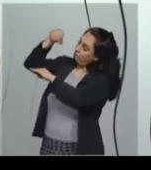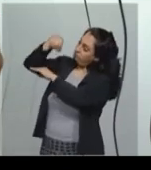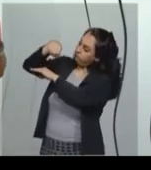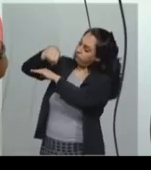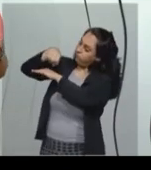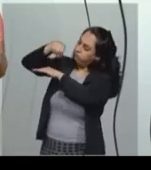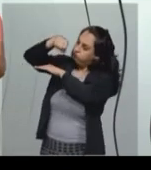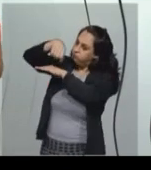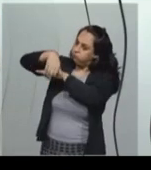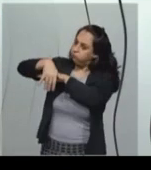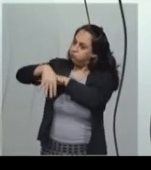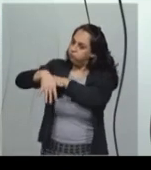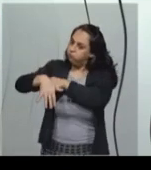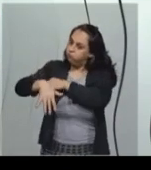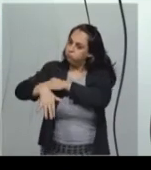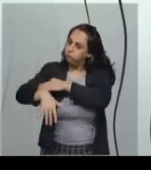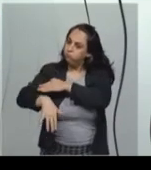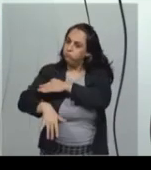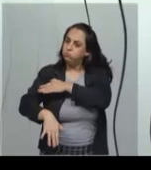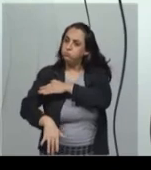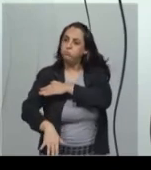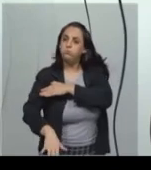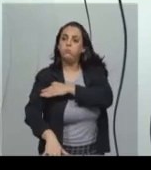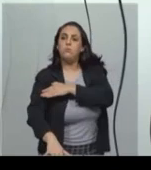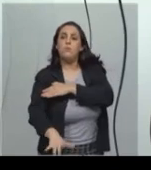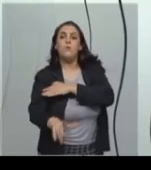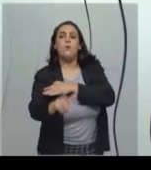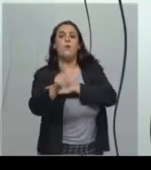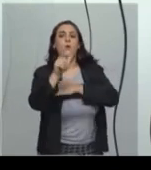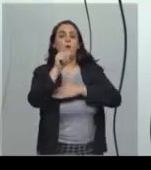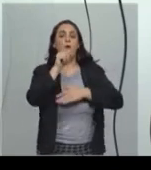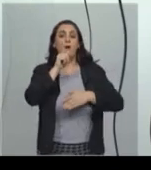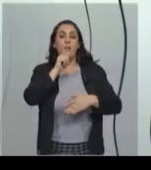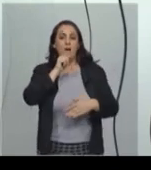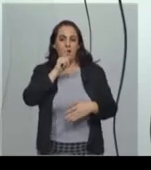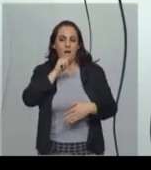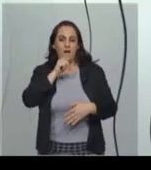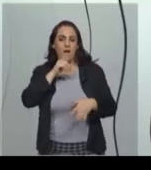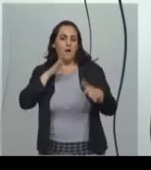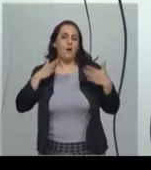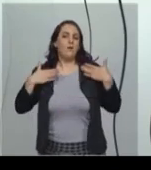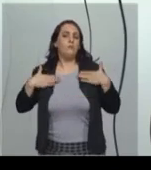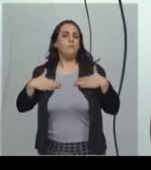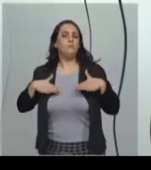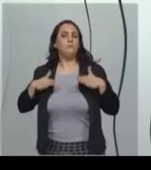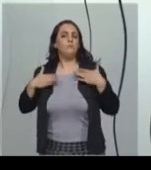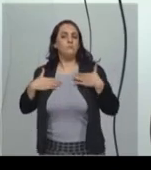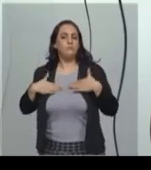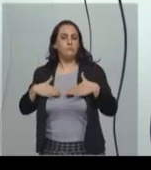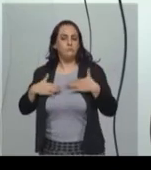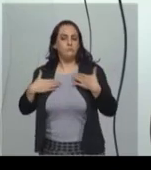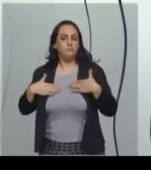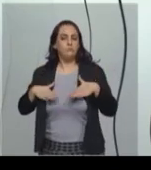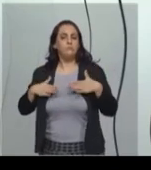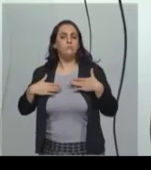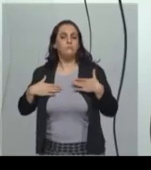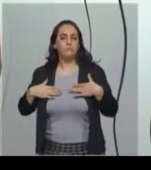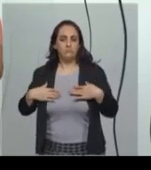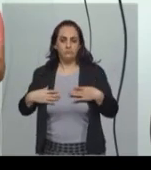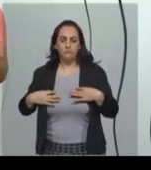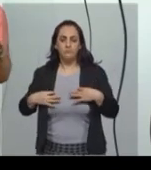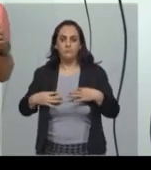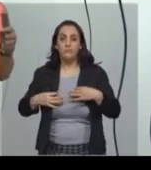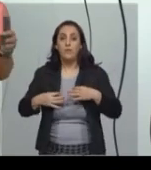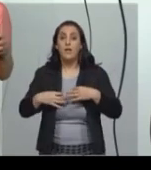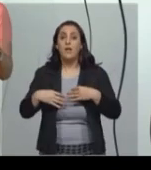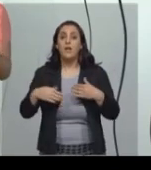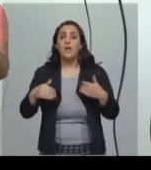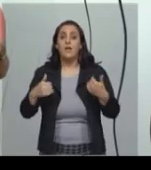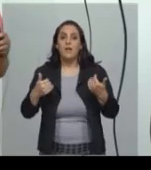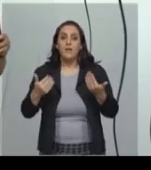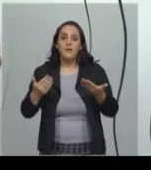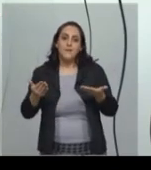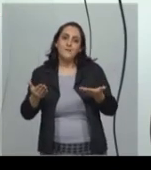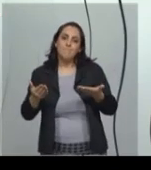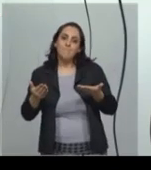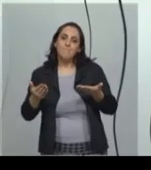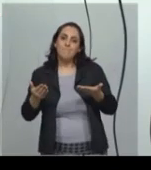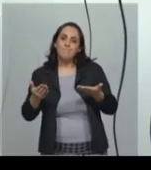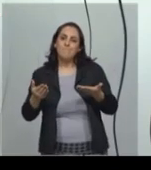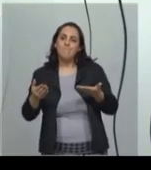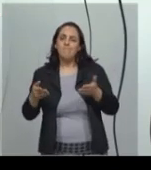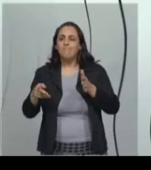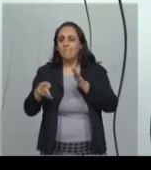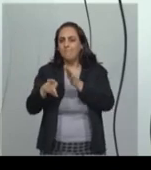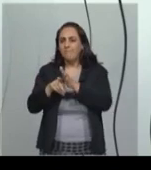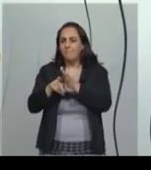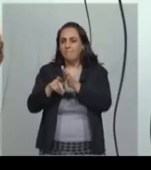mesmo, mais de divertimento, de descanso. Então, esses, por exemplo, são dois